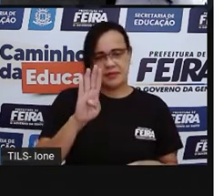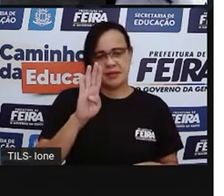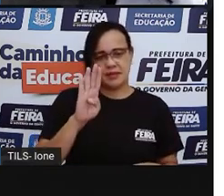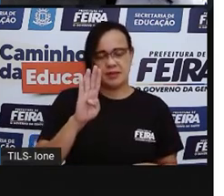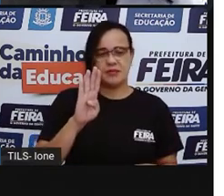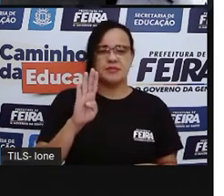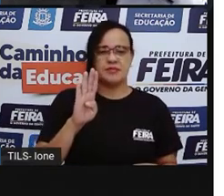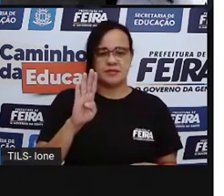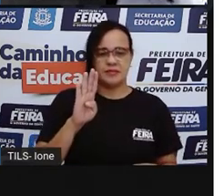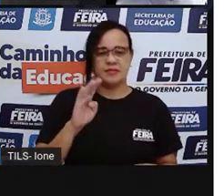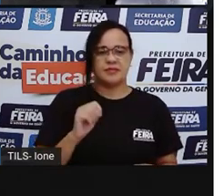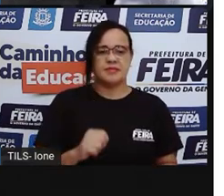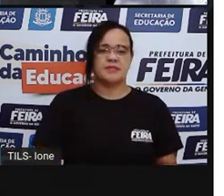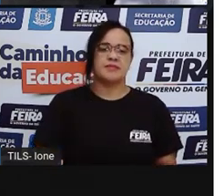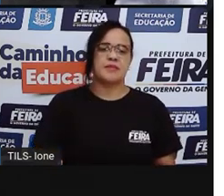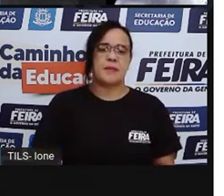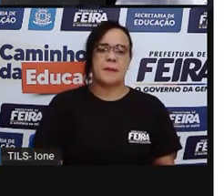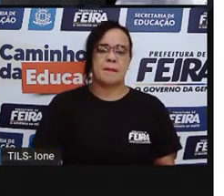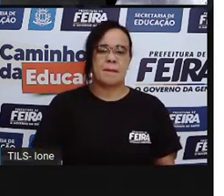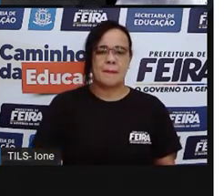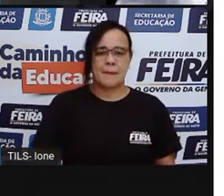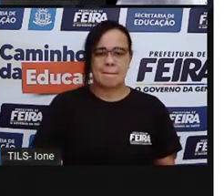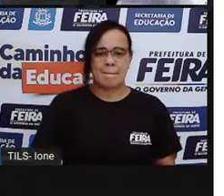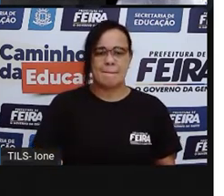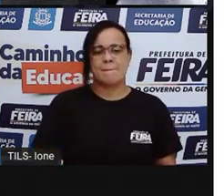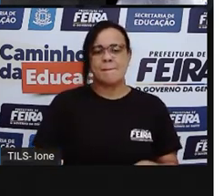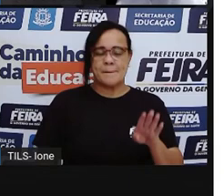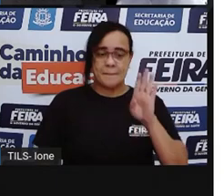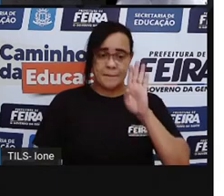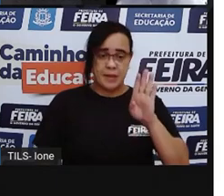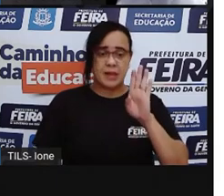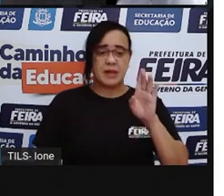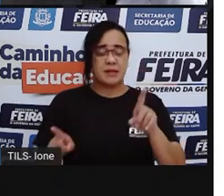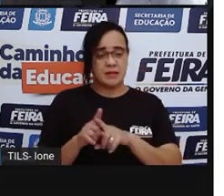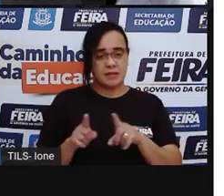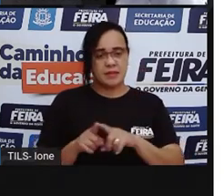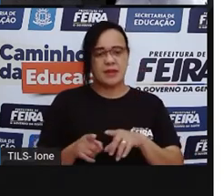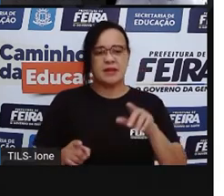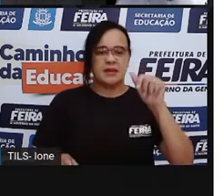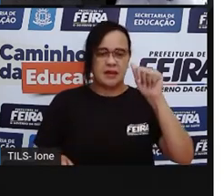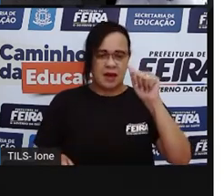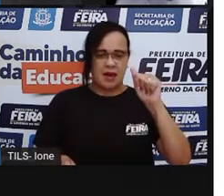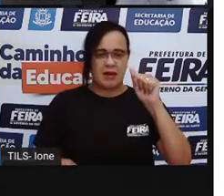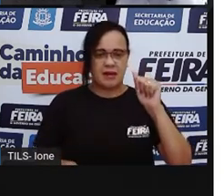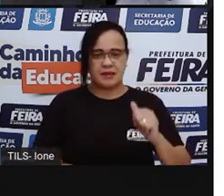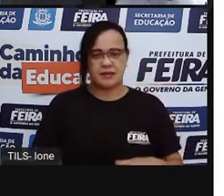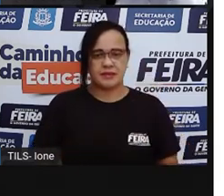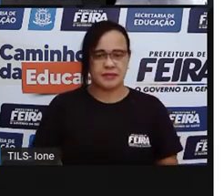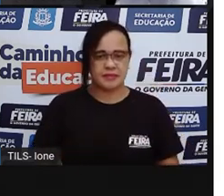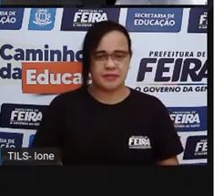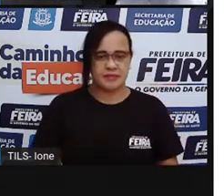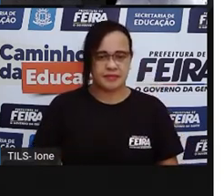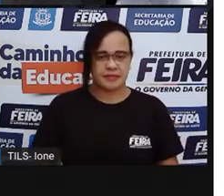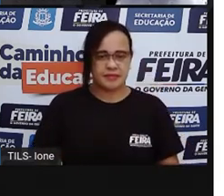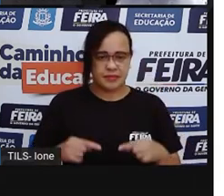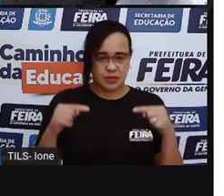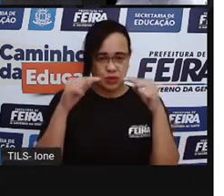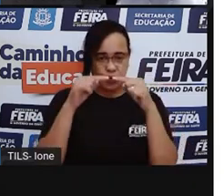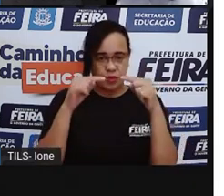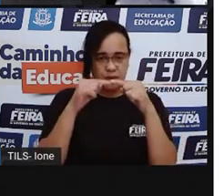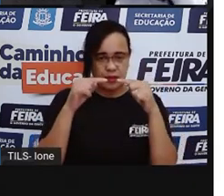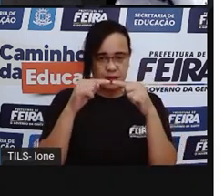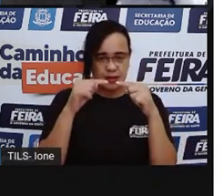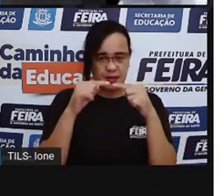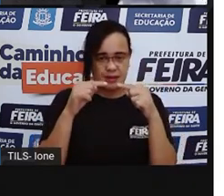mais de uma palavra. Essa aqui começa com a letra B e termina com a letra A. Vamos ver se é bicicleta, ó. Bó.